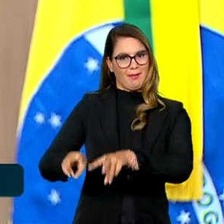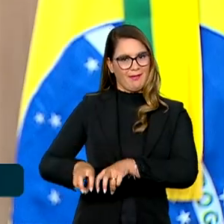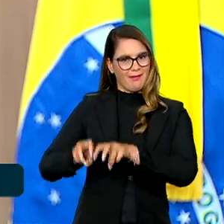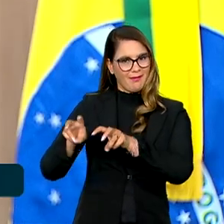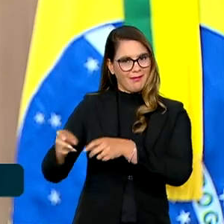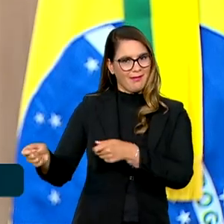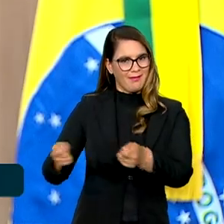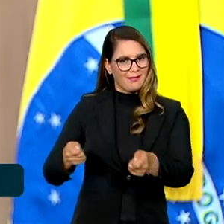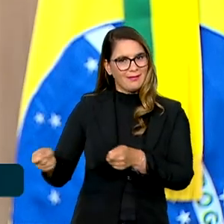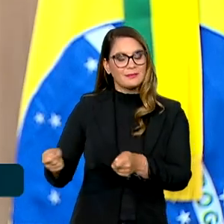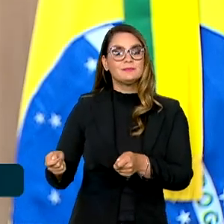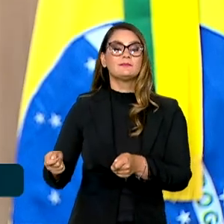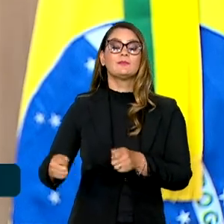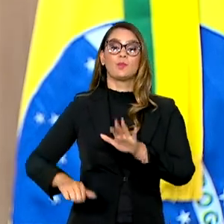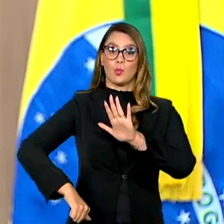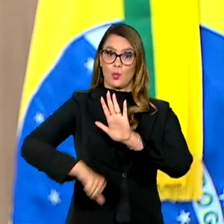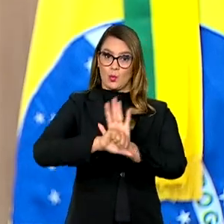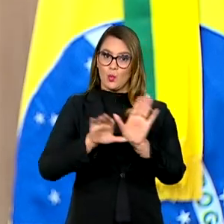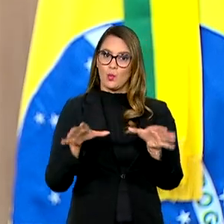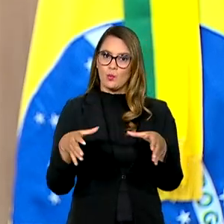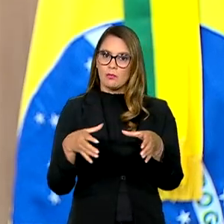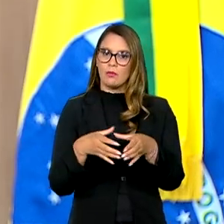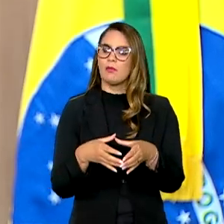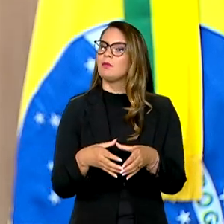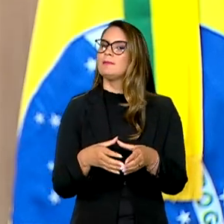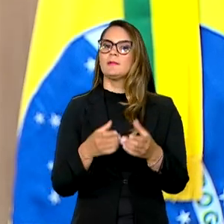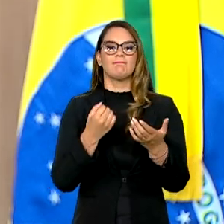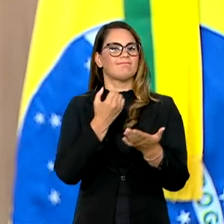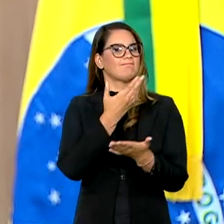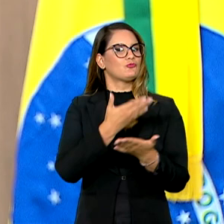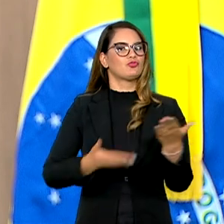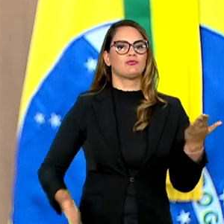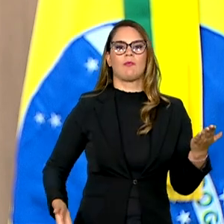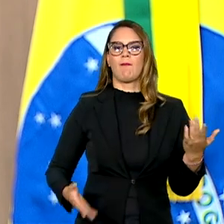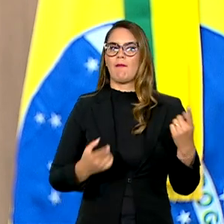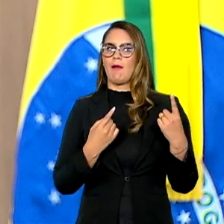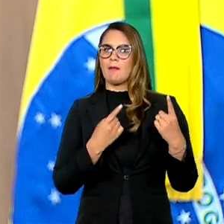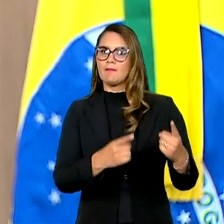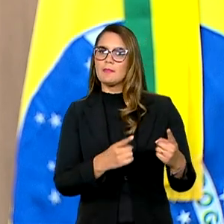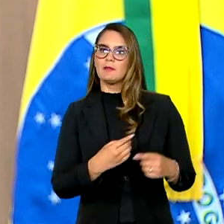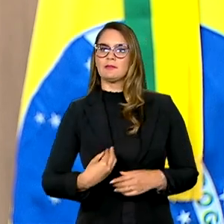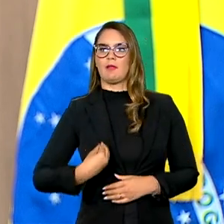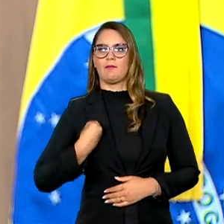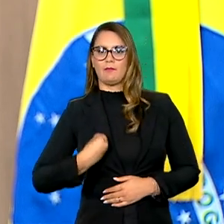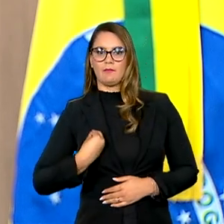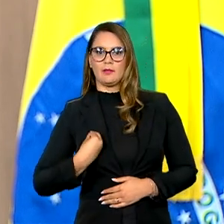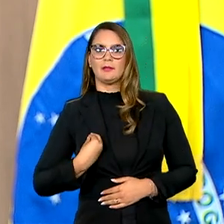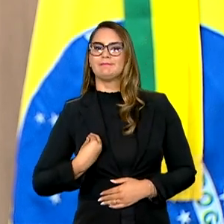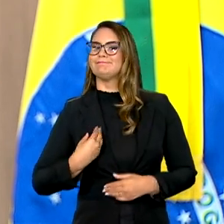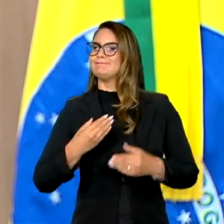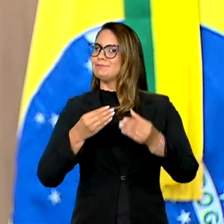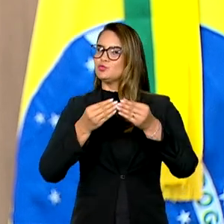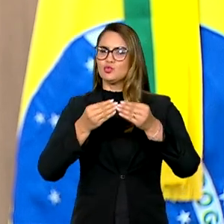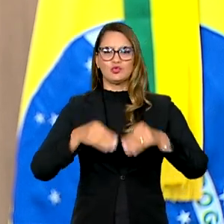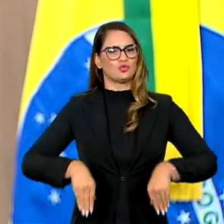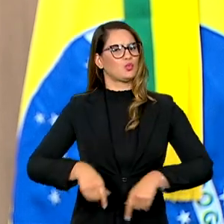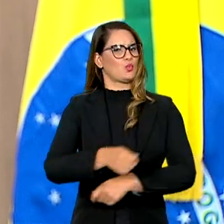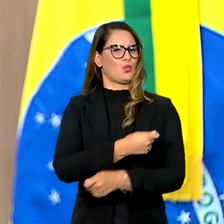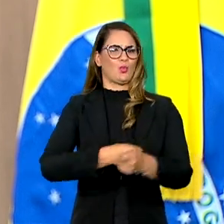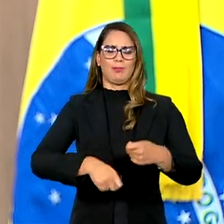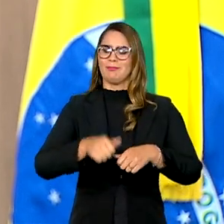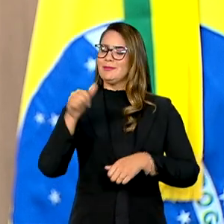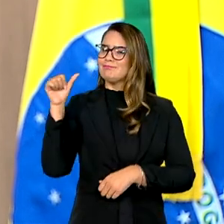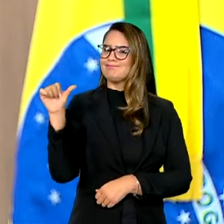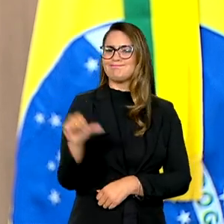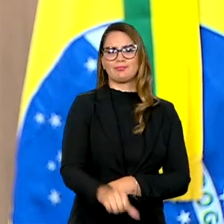O crime organizado, ele destrói, ele ameaça a vida, destrói a economia